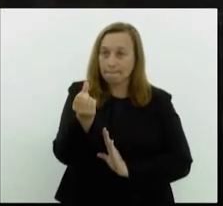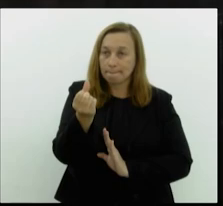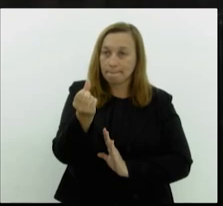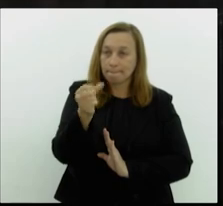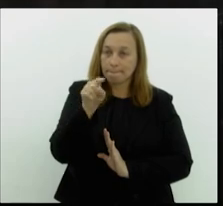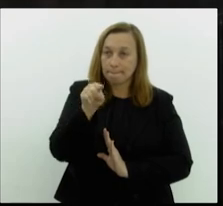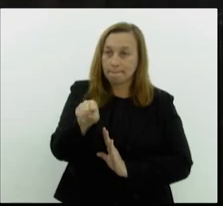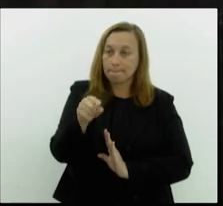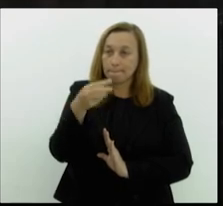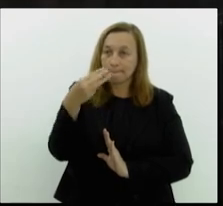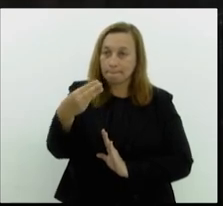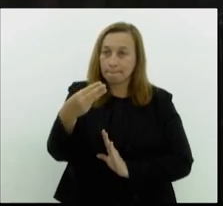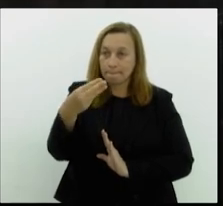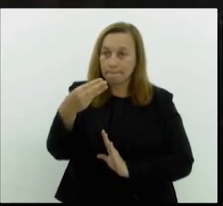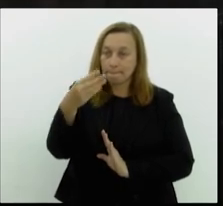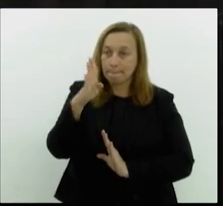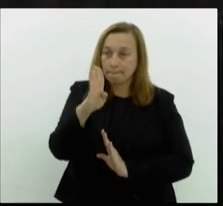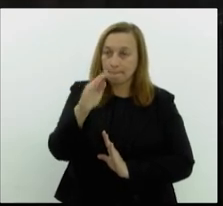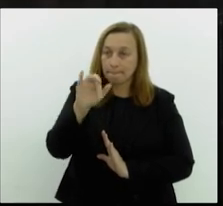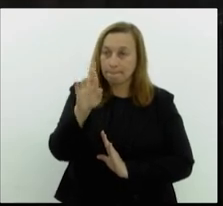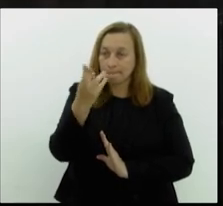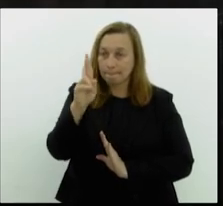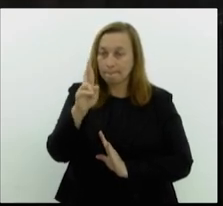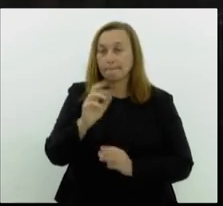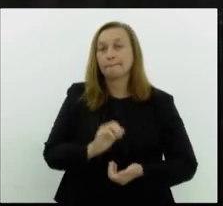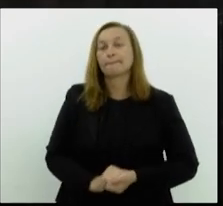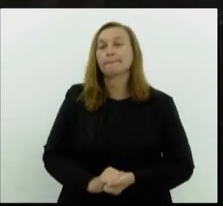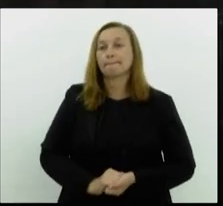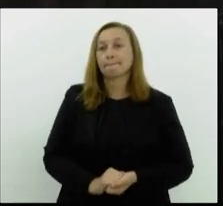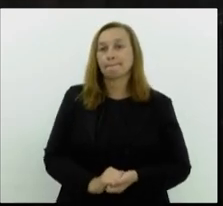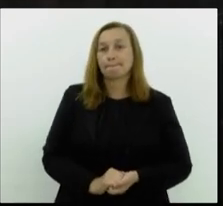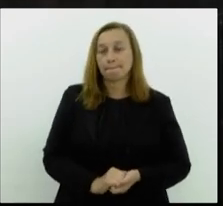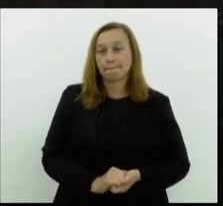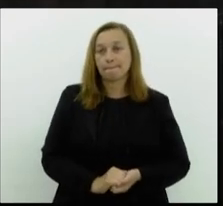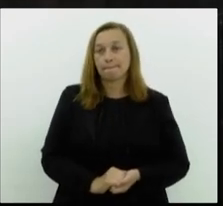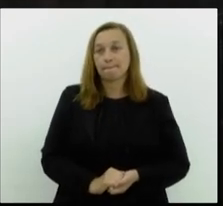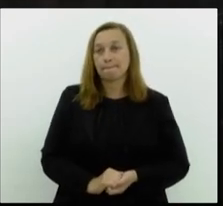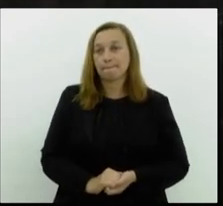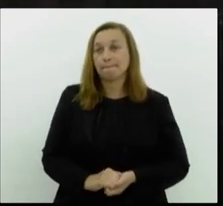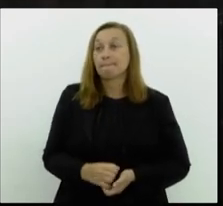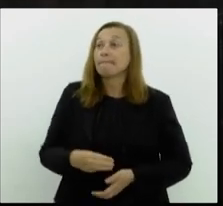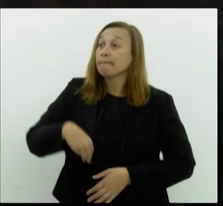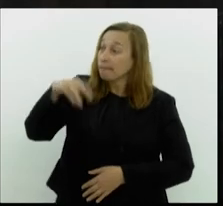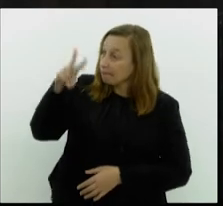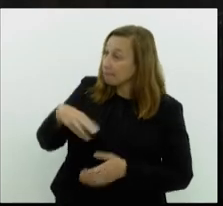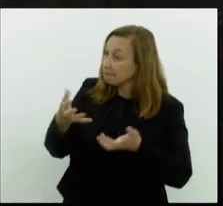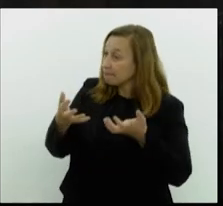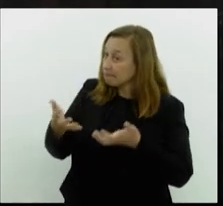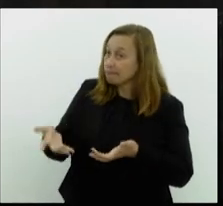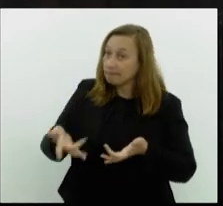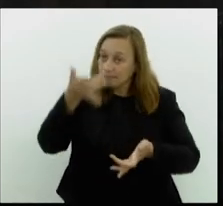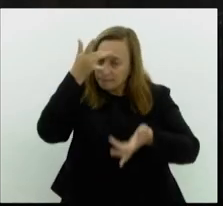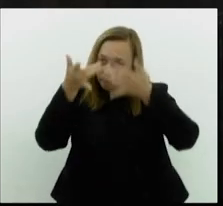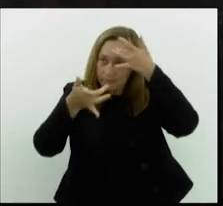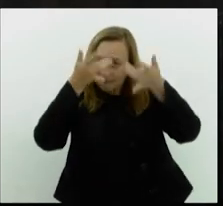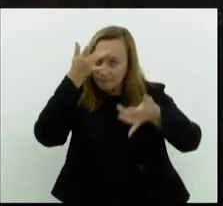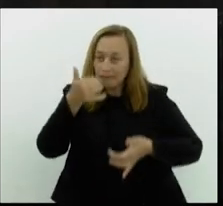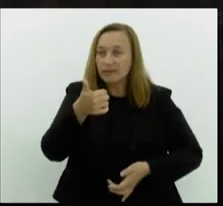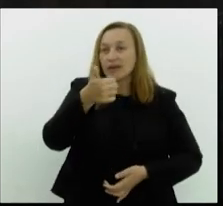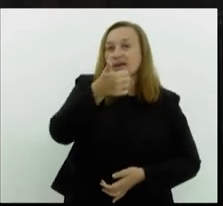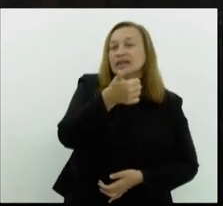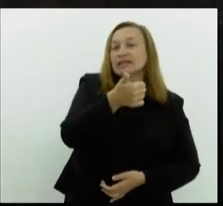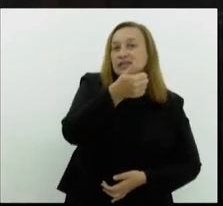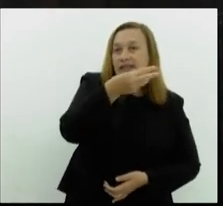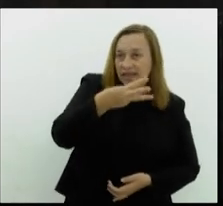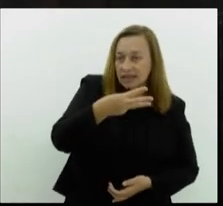bilhões de reais. Quem quiser decorar, 13, 15, 16